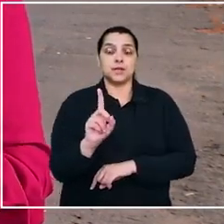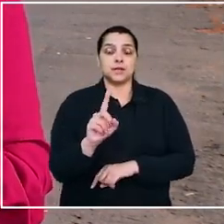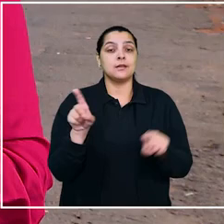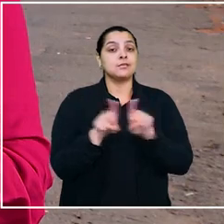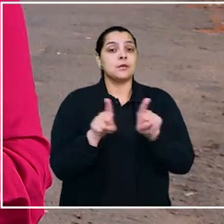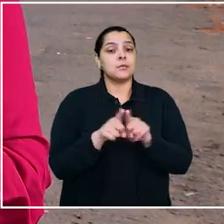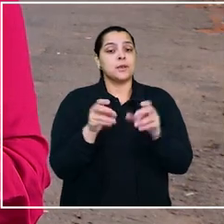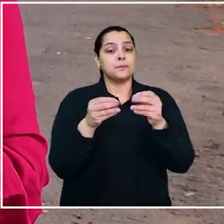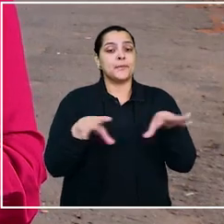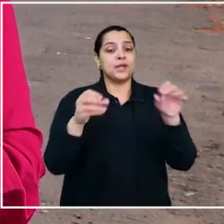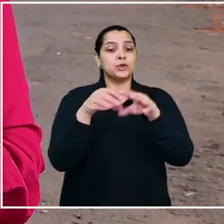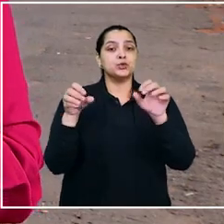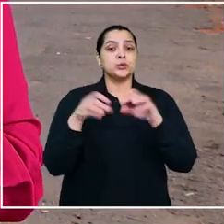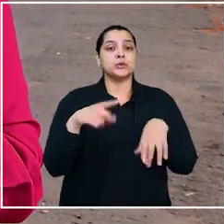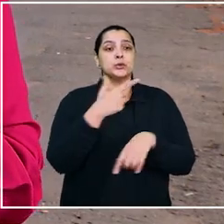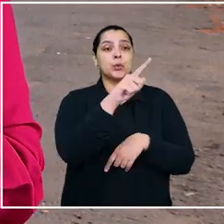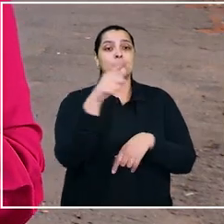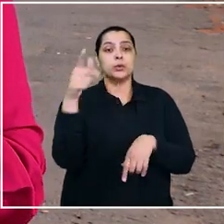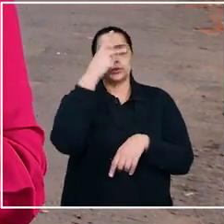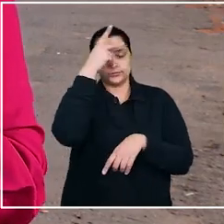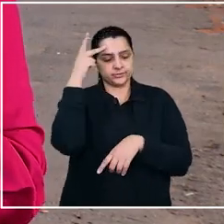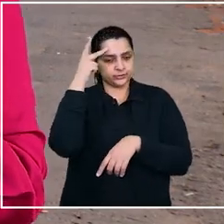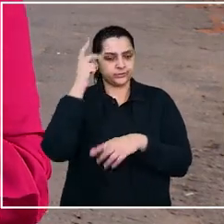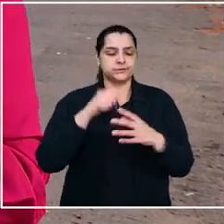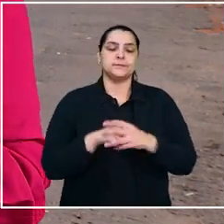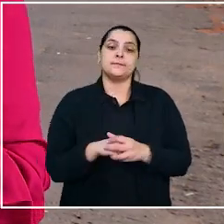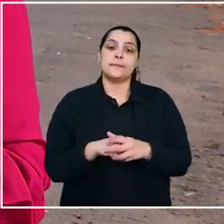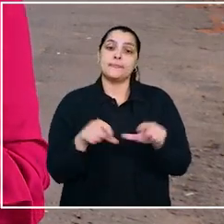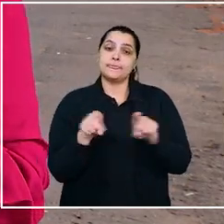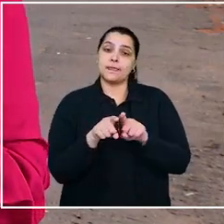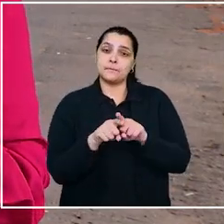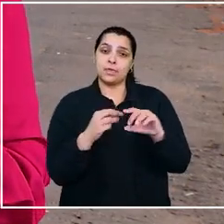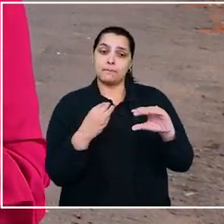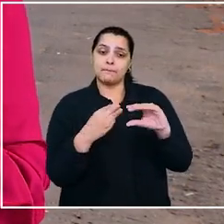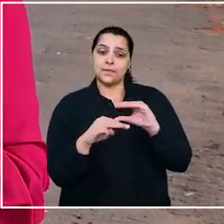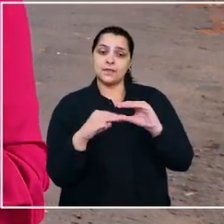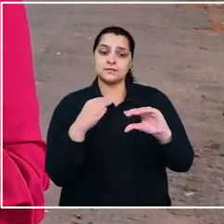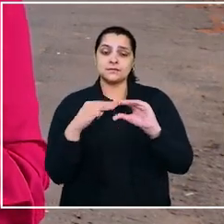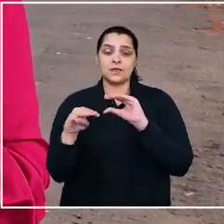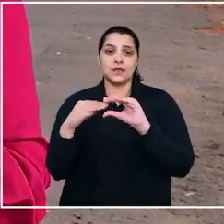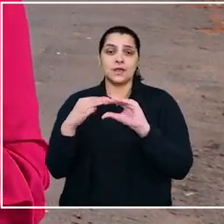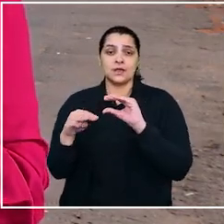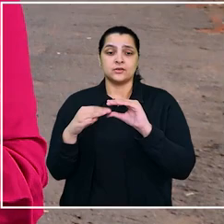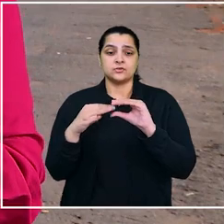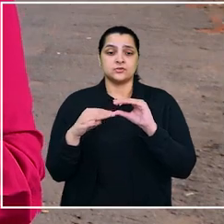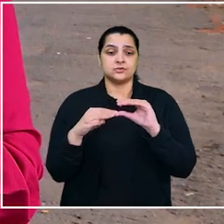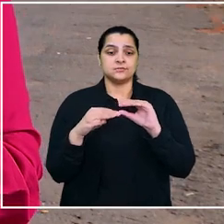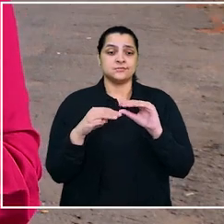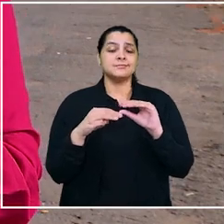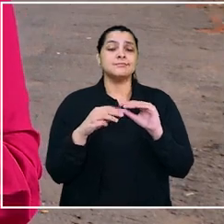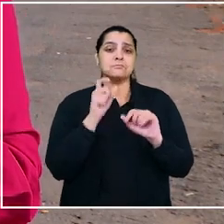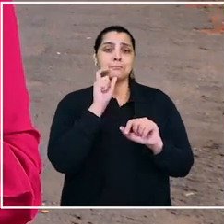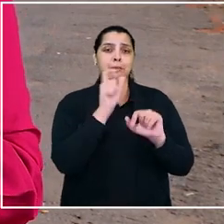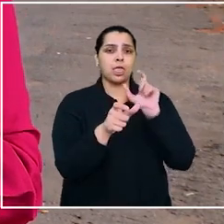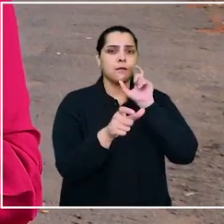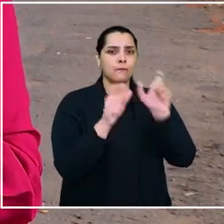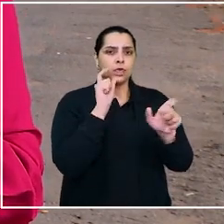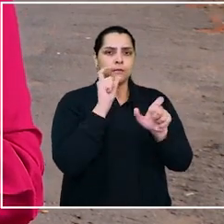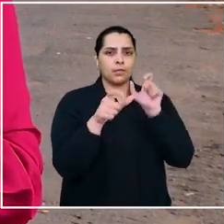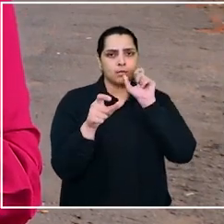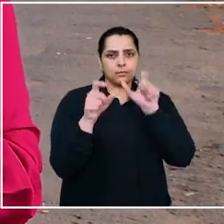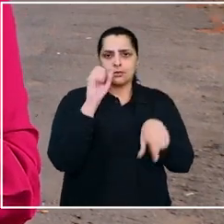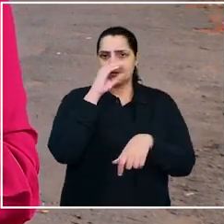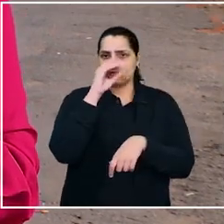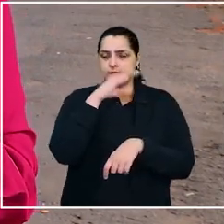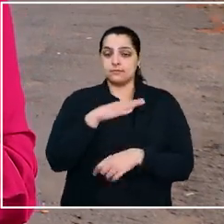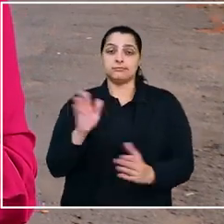causar prejuízos a outras pessoas. Além disso, trocava mensagens virtuais com termos ofensivos,